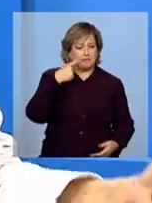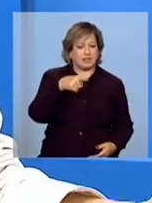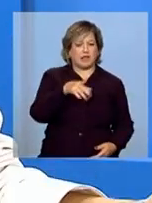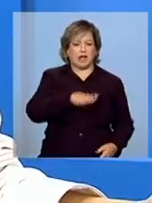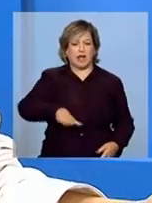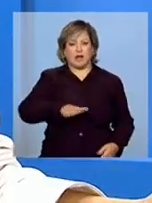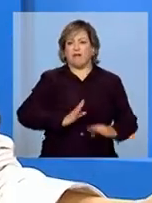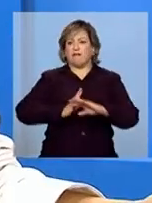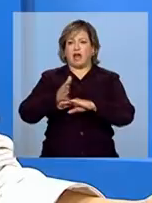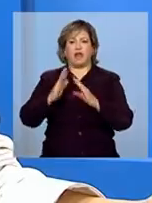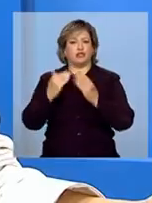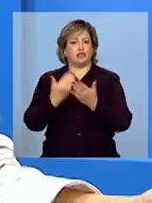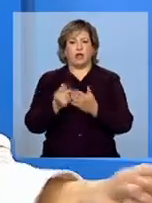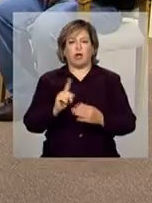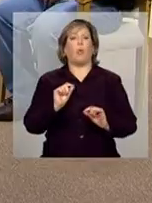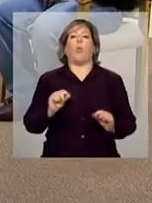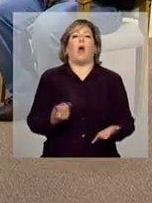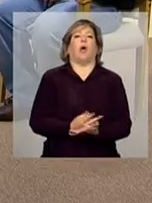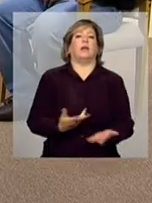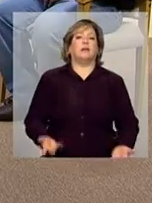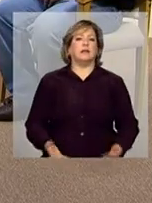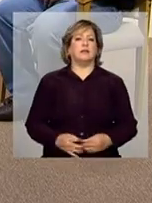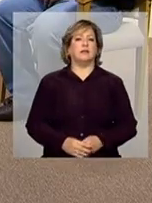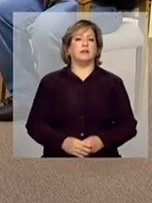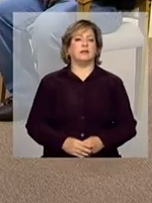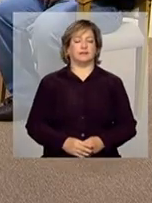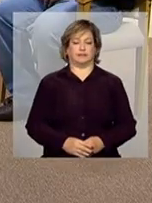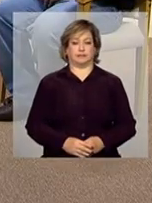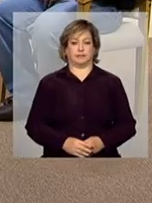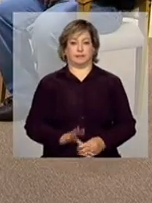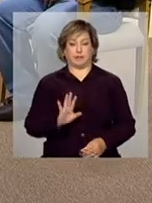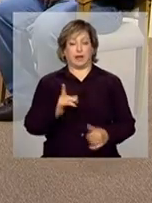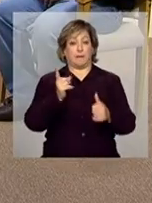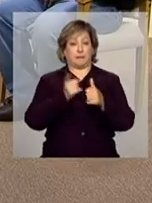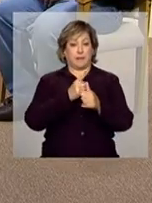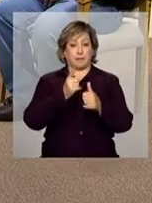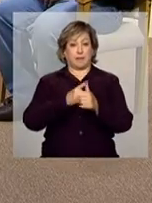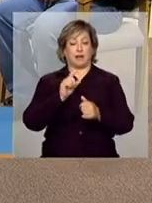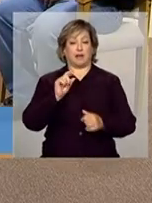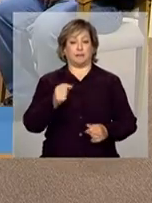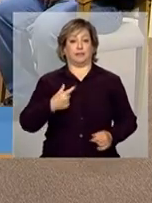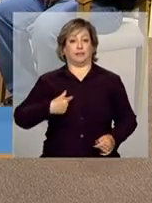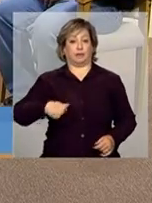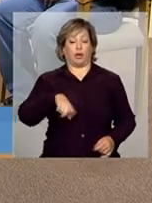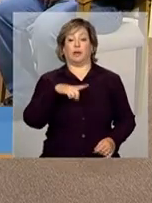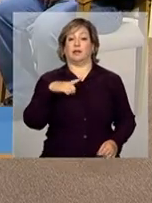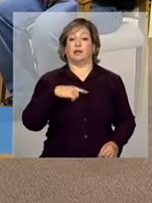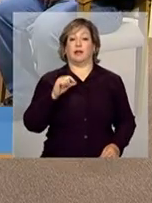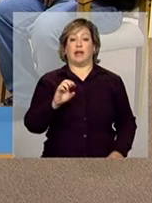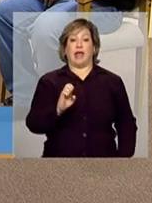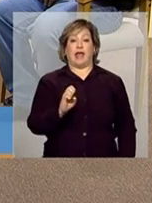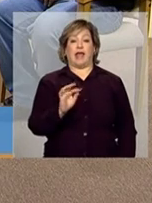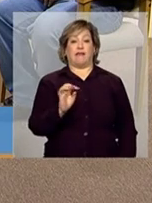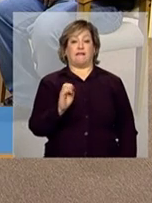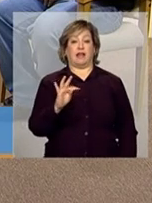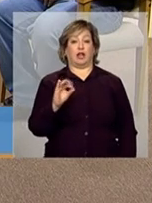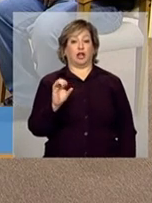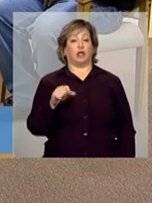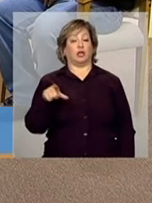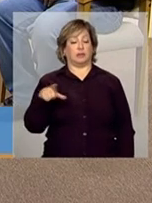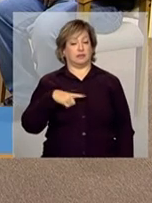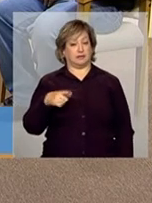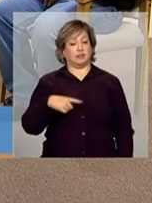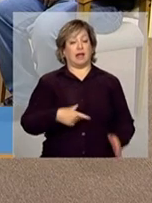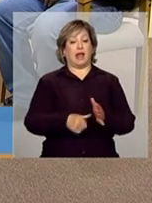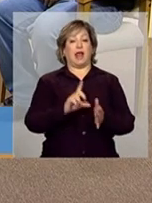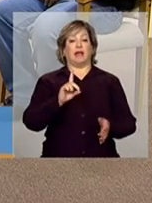o que acontece? Bom, a gente tem, em primeiro lugar, o mecanismo de efeitos que o Daniel já tinha falado até no primeiro bloco.